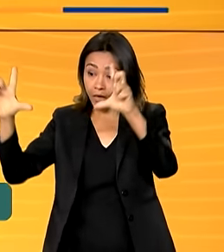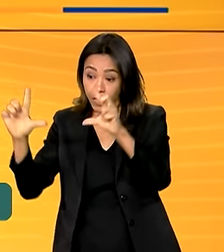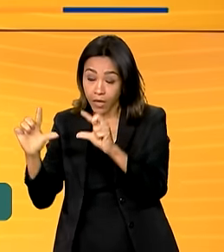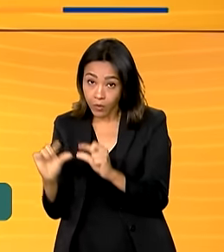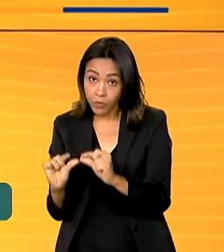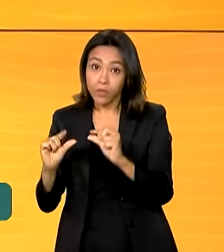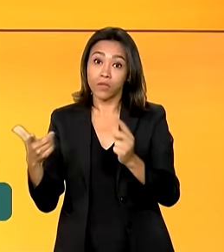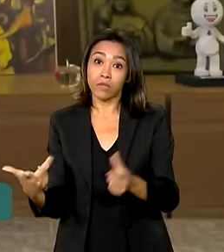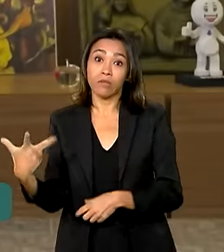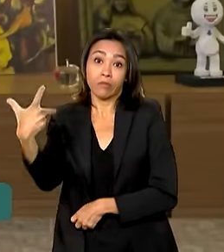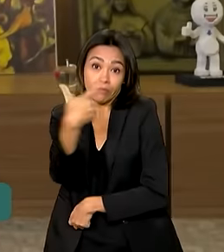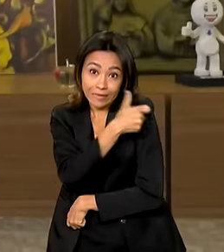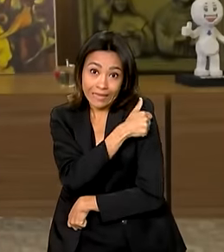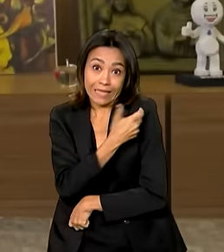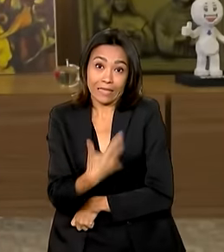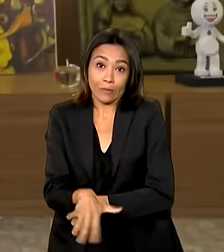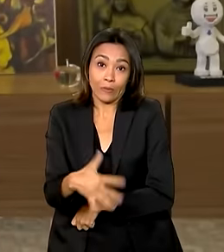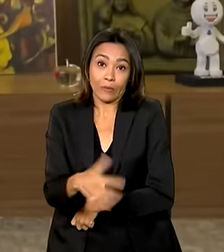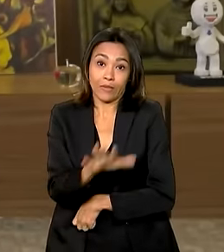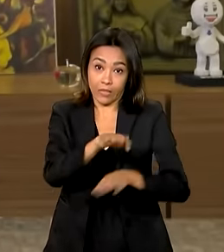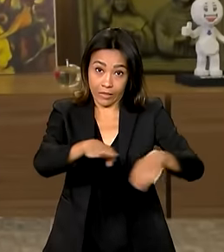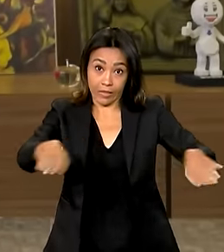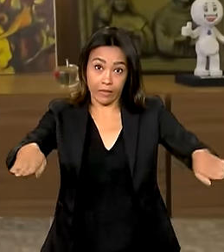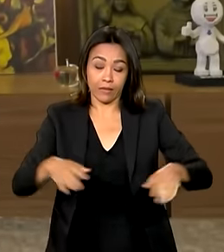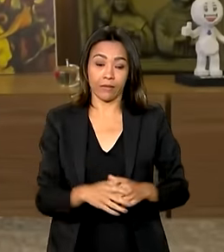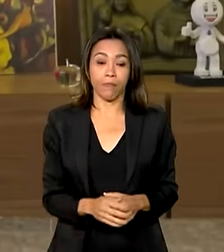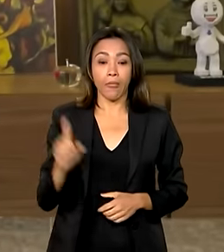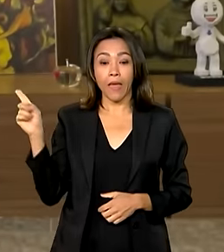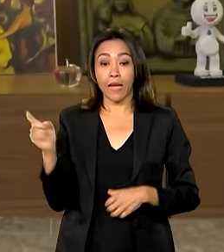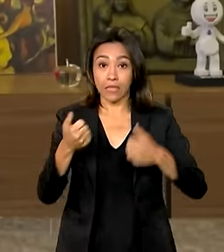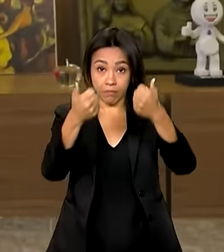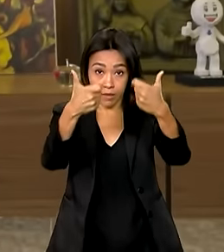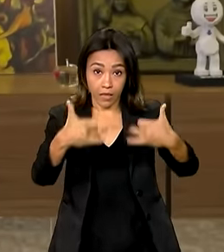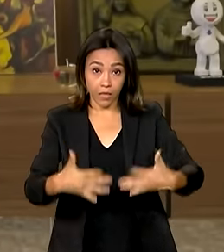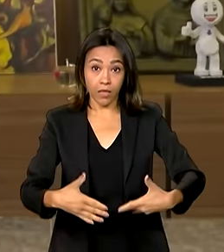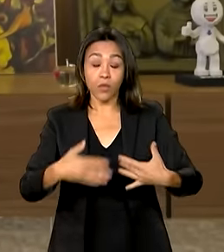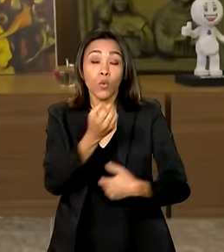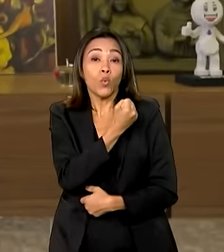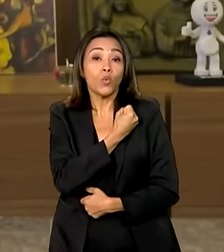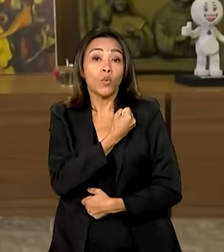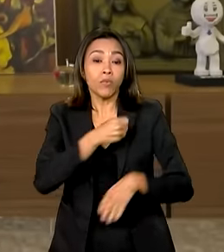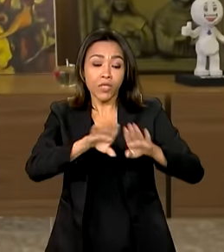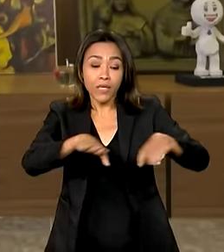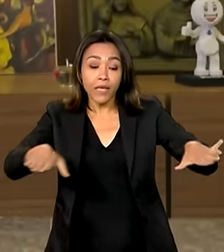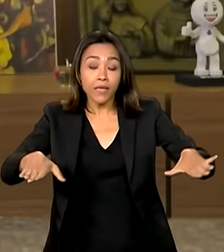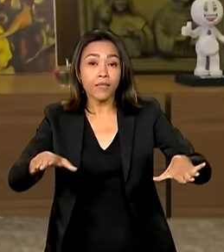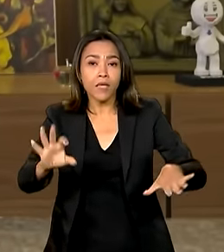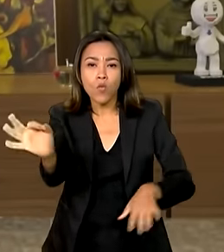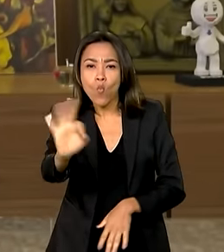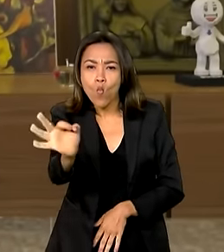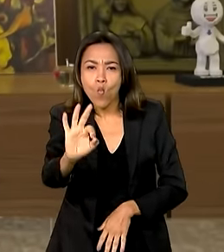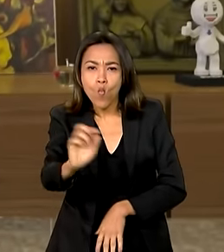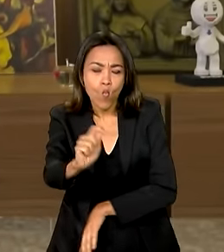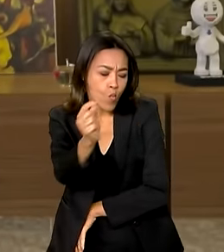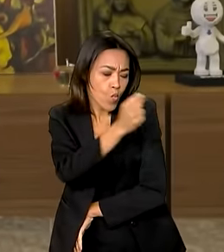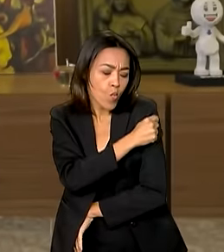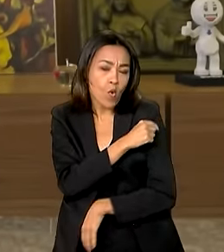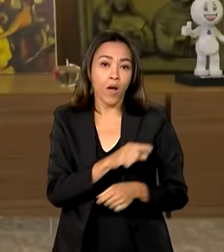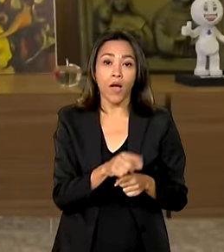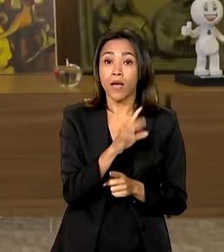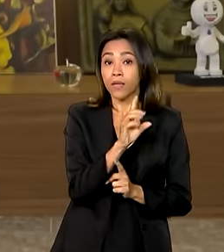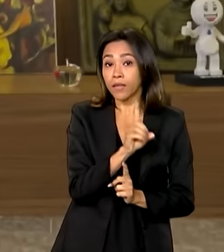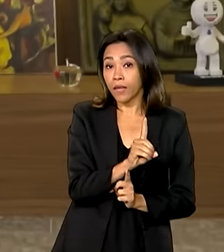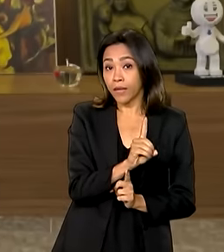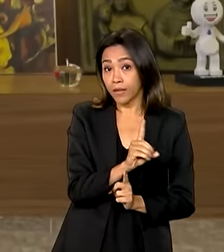cobertura vacinal. O número de crianças que não receberam nenhuma dose da vacina DTP, que